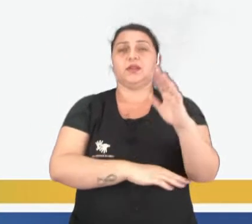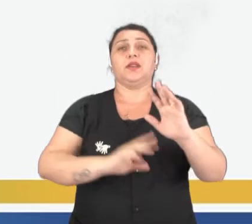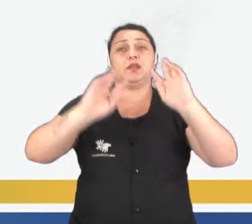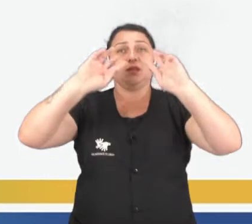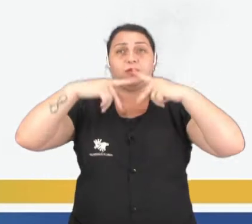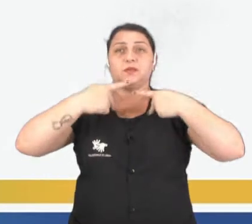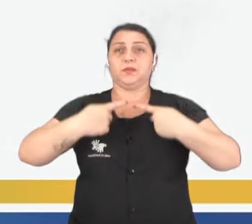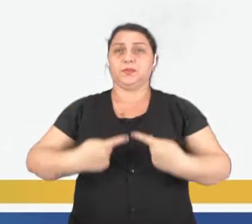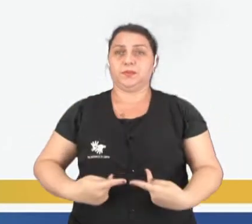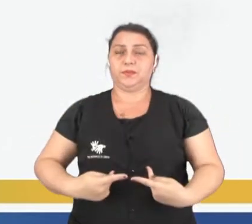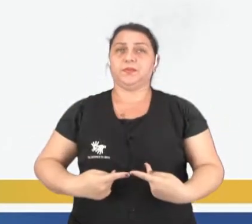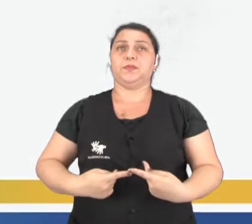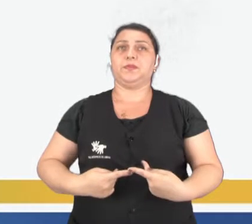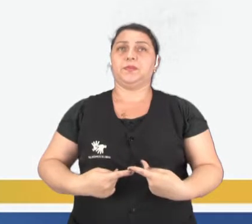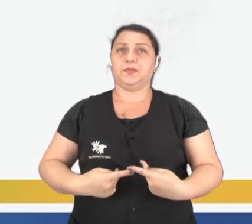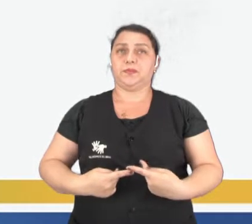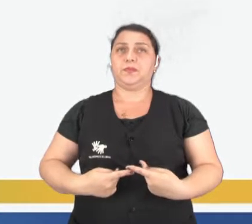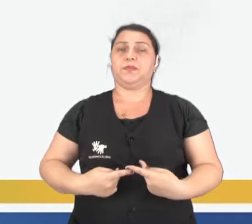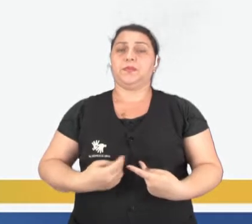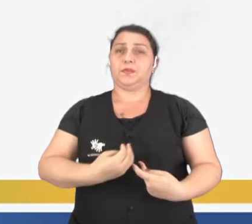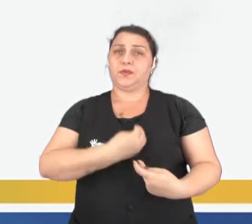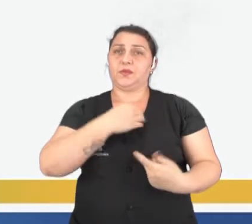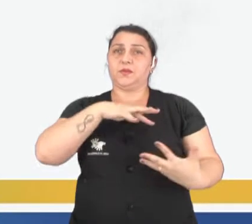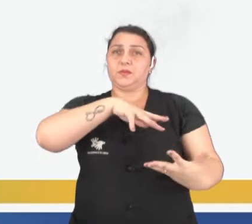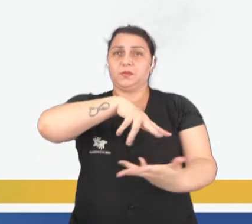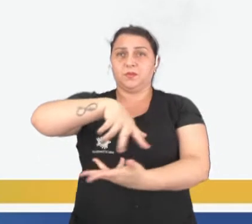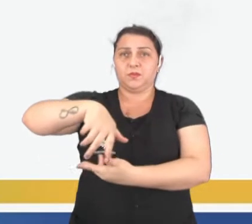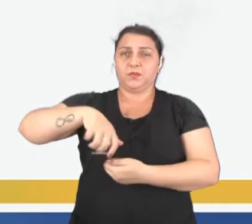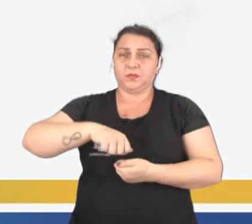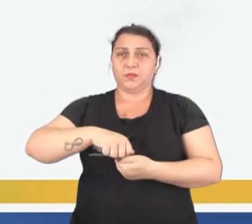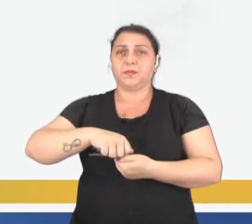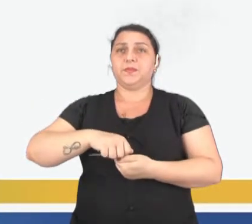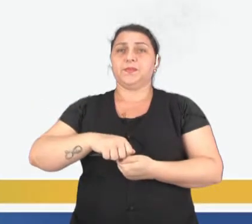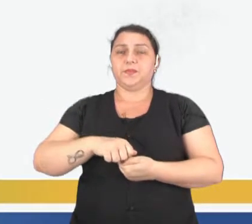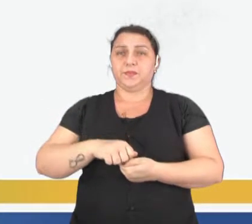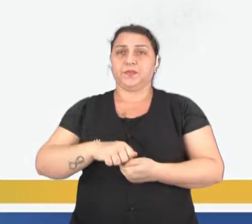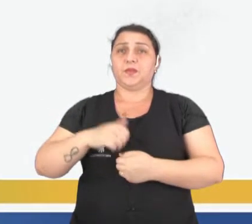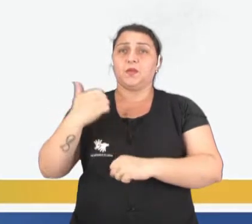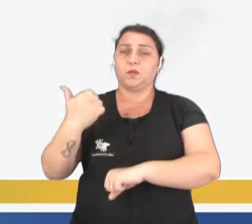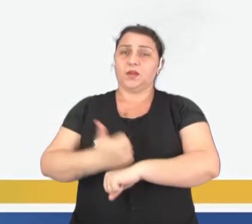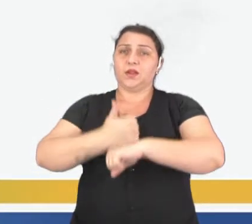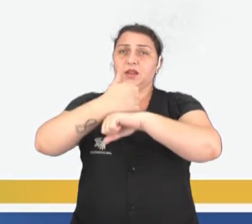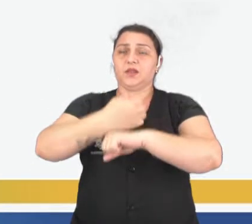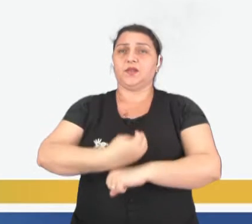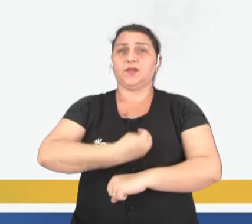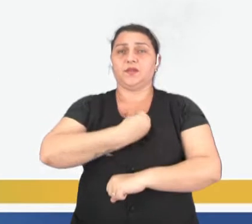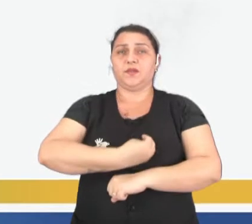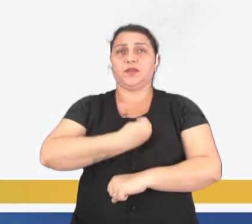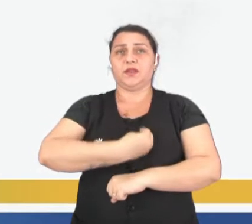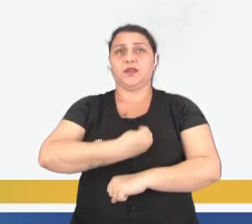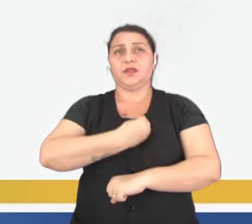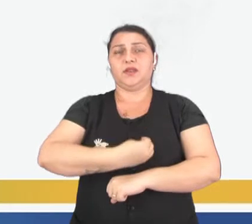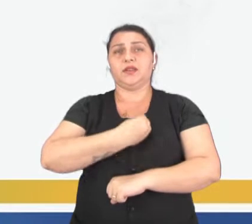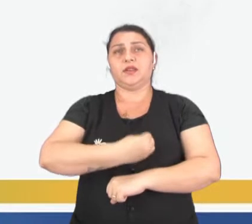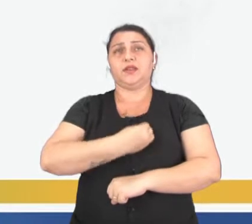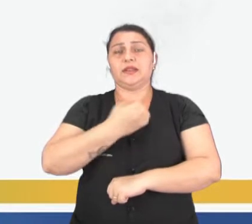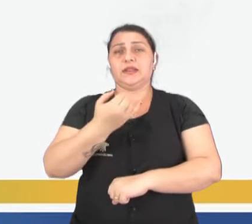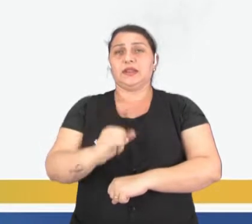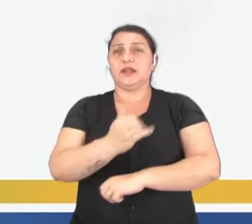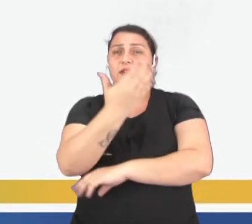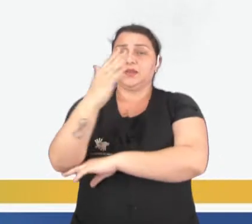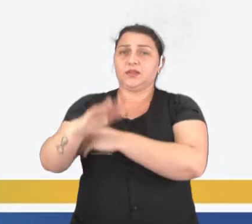humano não sobreviverá num planeta ou manterá qualidade de vida sem a